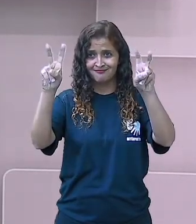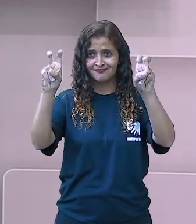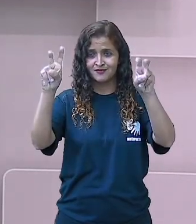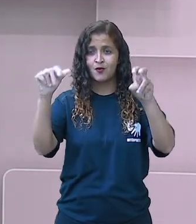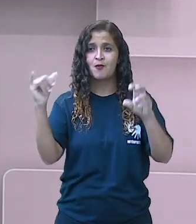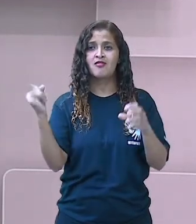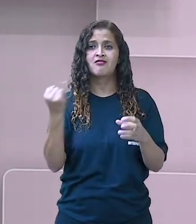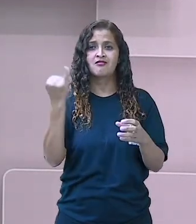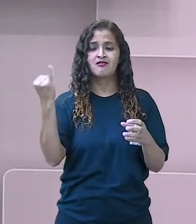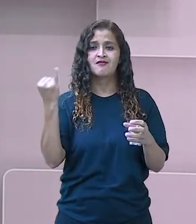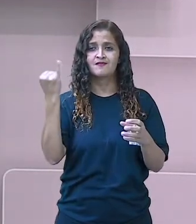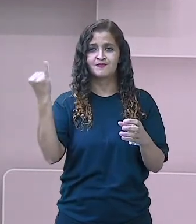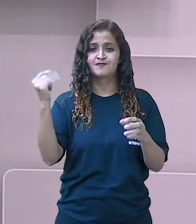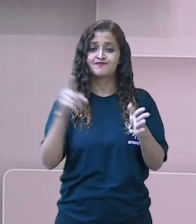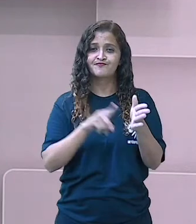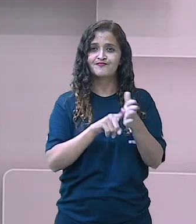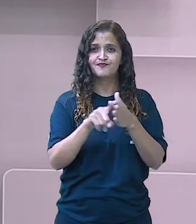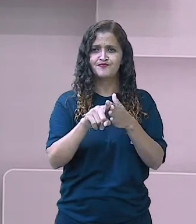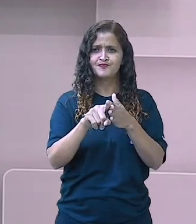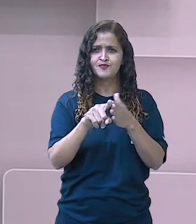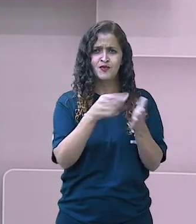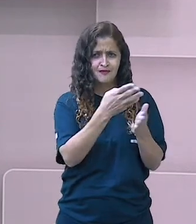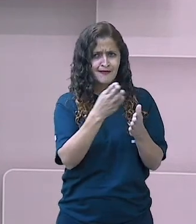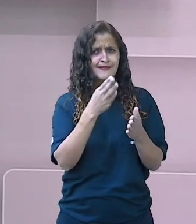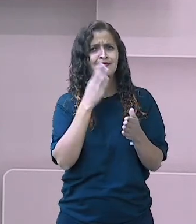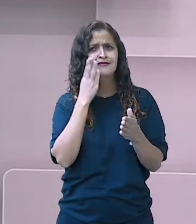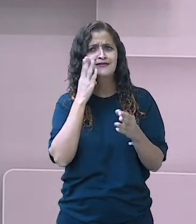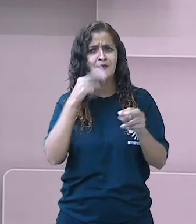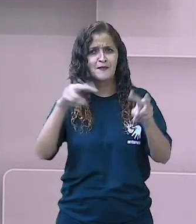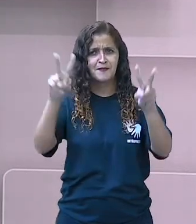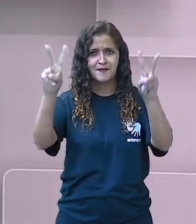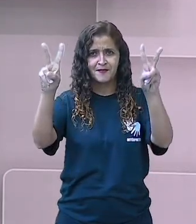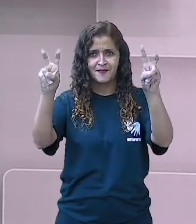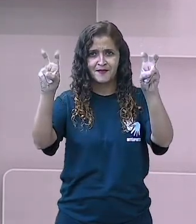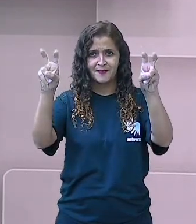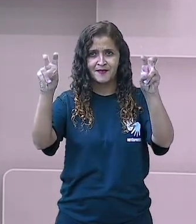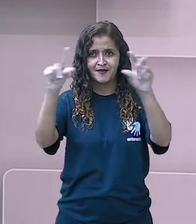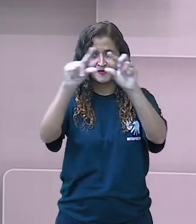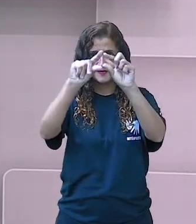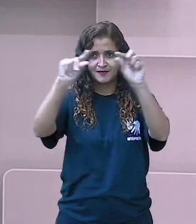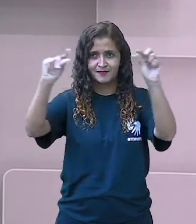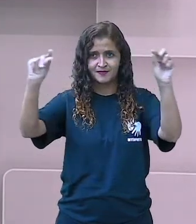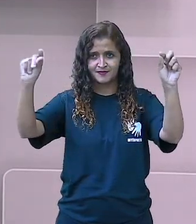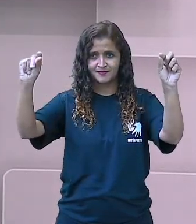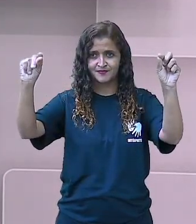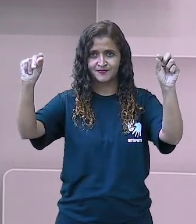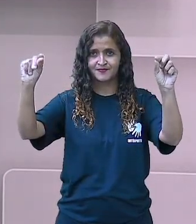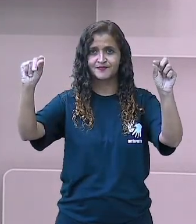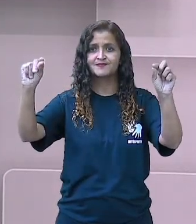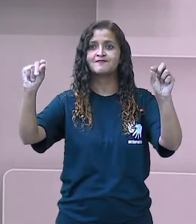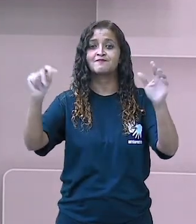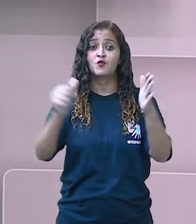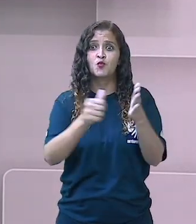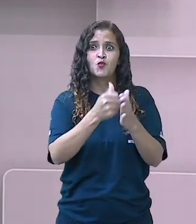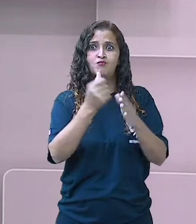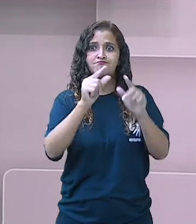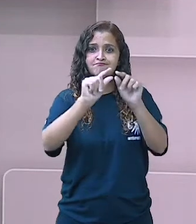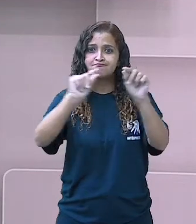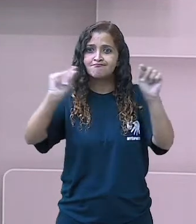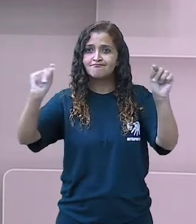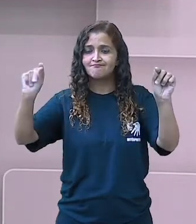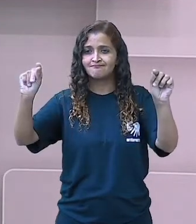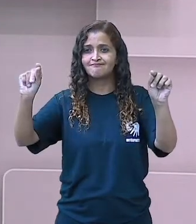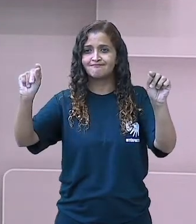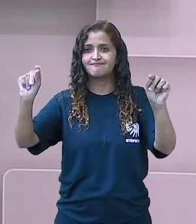Então, eu tenho certeza que vocês já estão craques aí. Que sabem que o título, né? Ele vem centralizado e é a primeira linha do